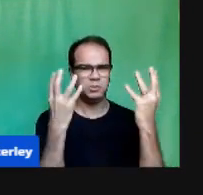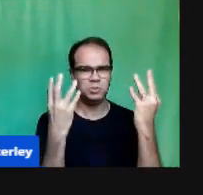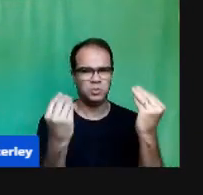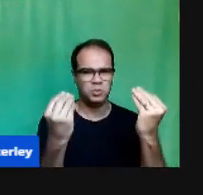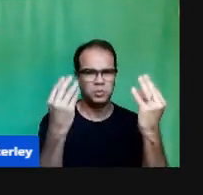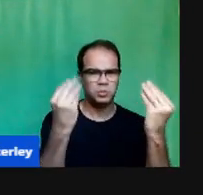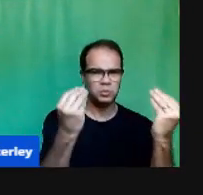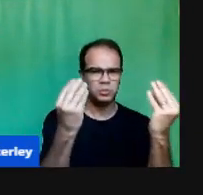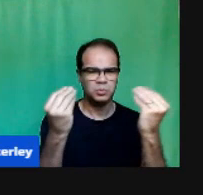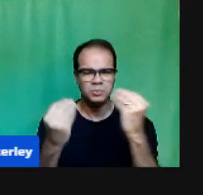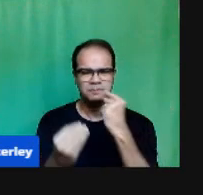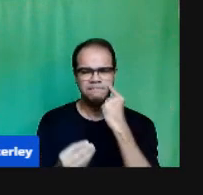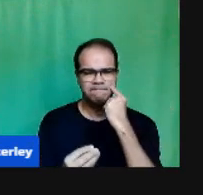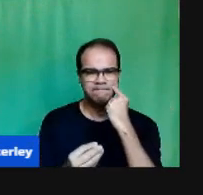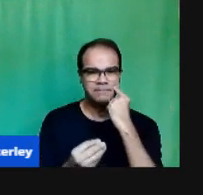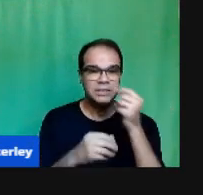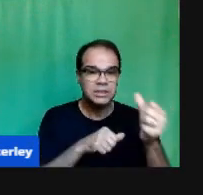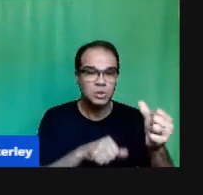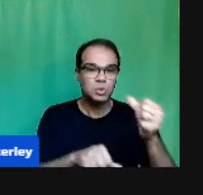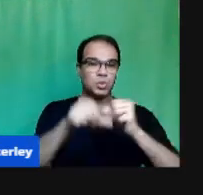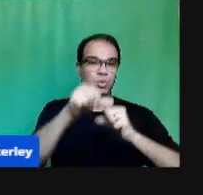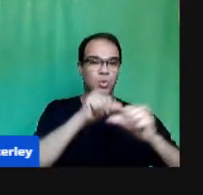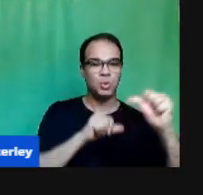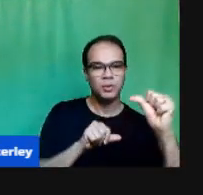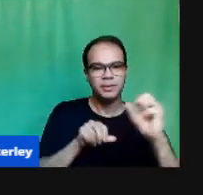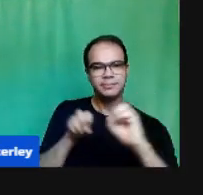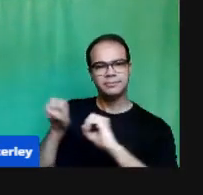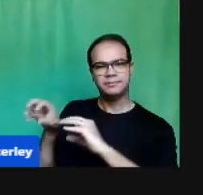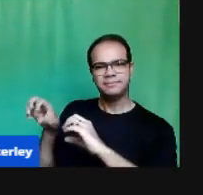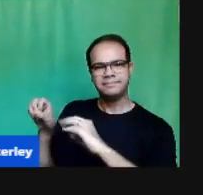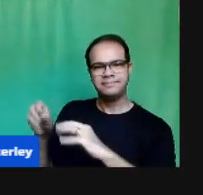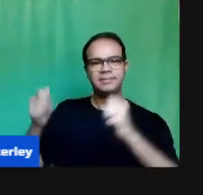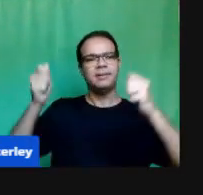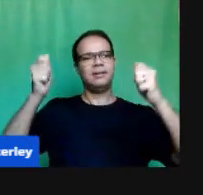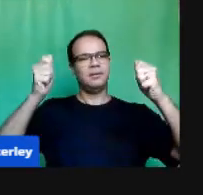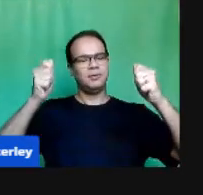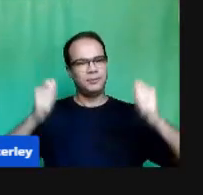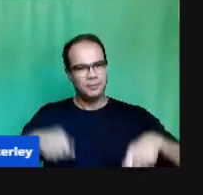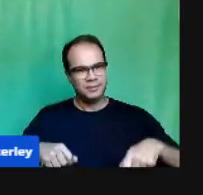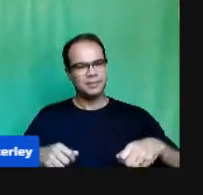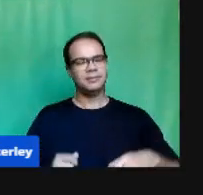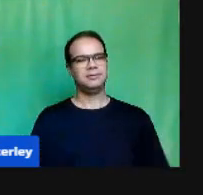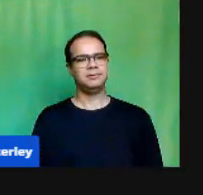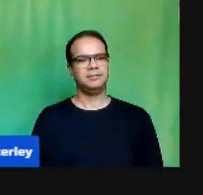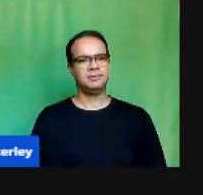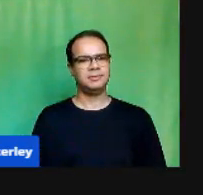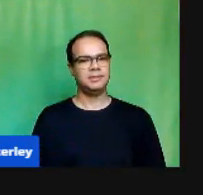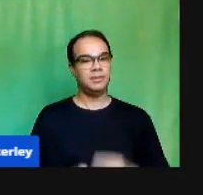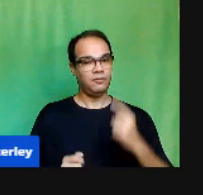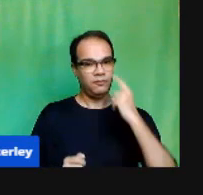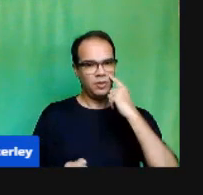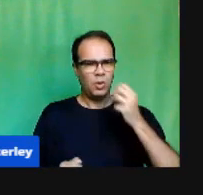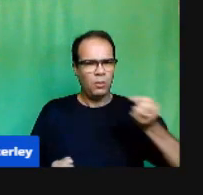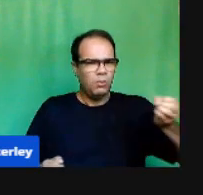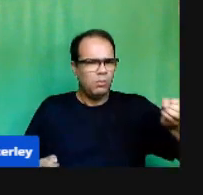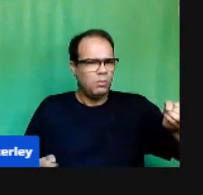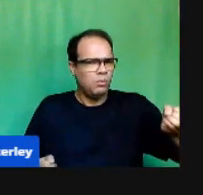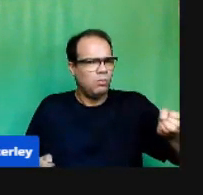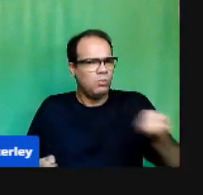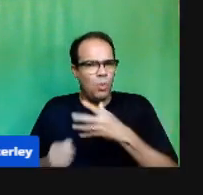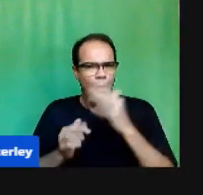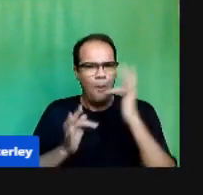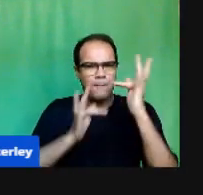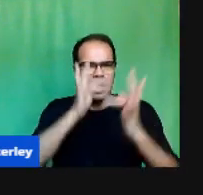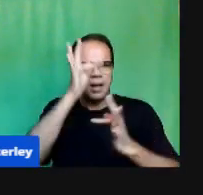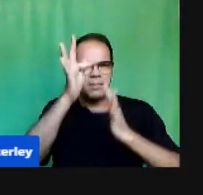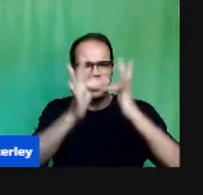Metodológicos Então Retratar A importância Das novas Tecnologias Sendo aplicada